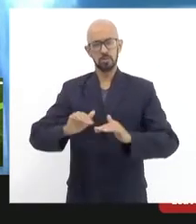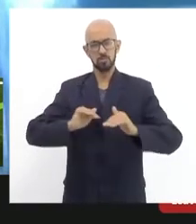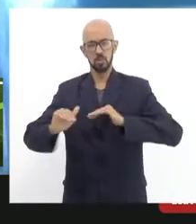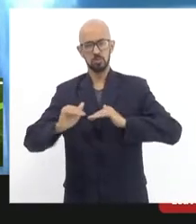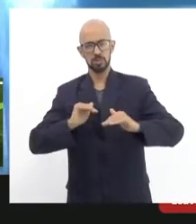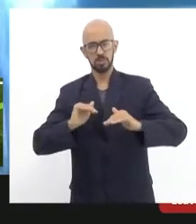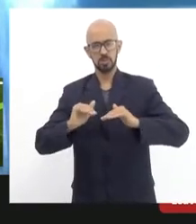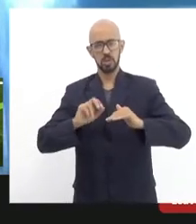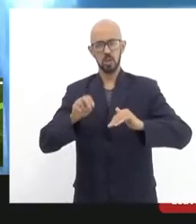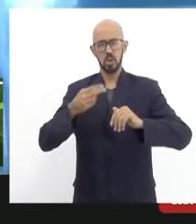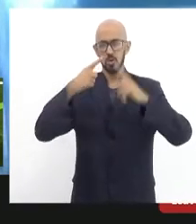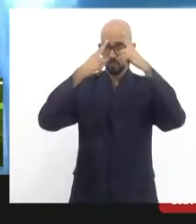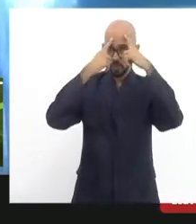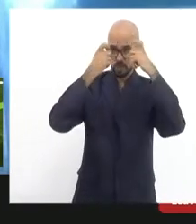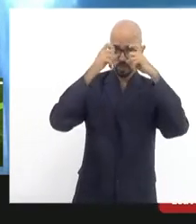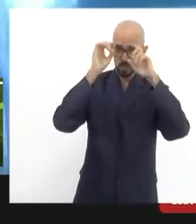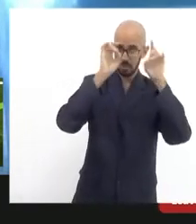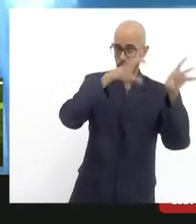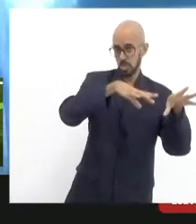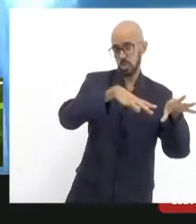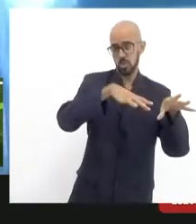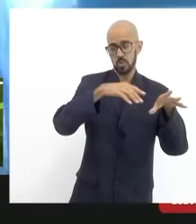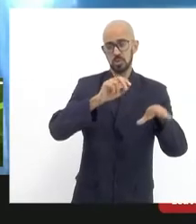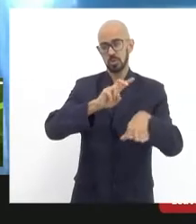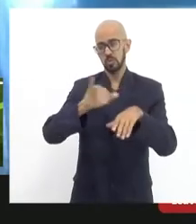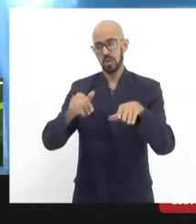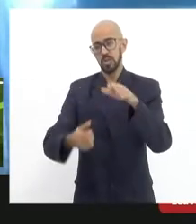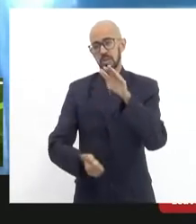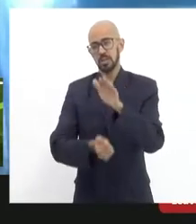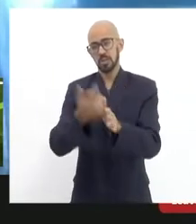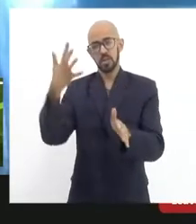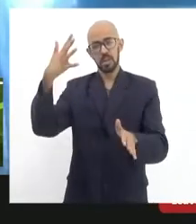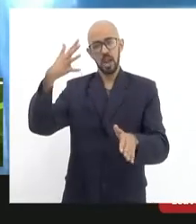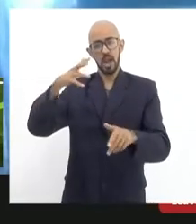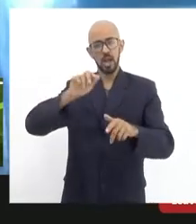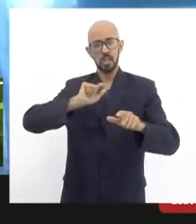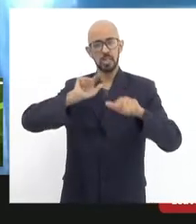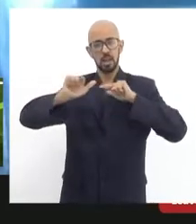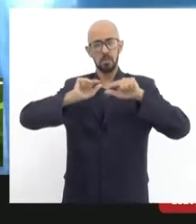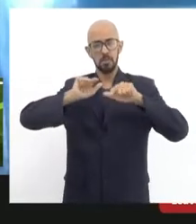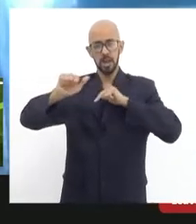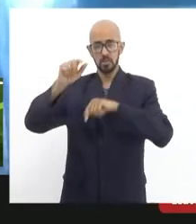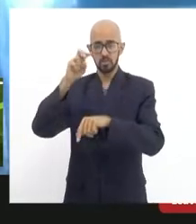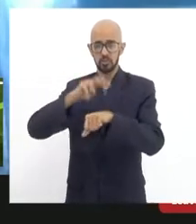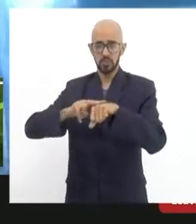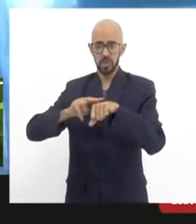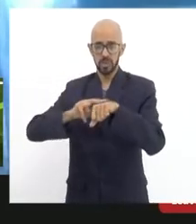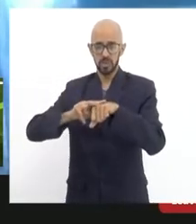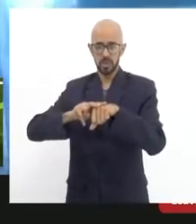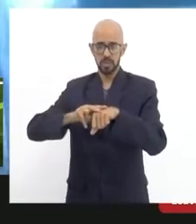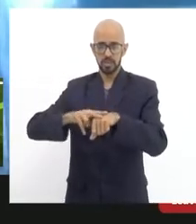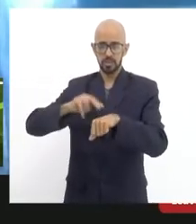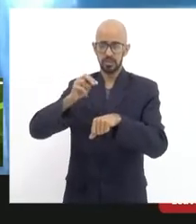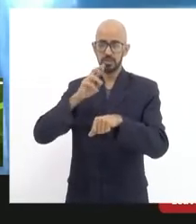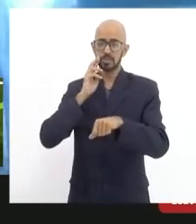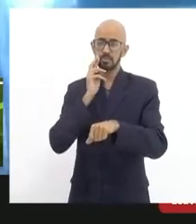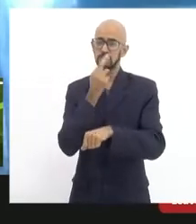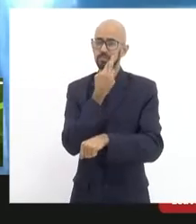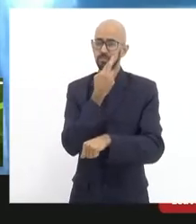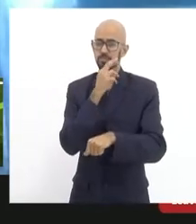quer pelo abandono. Vamos criar milhares de empregos verdes nos restaurantes, no